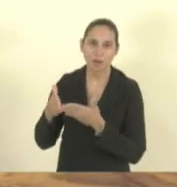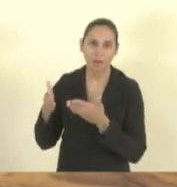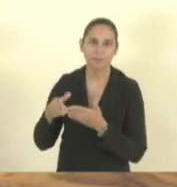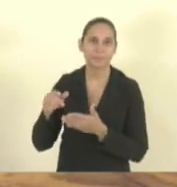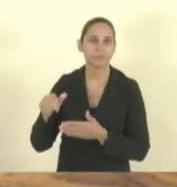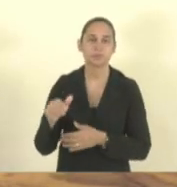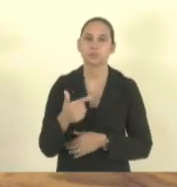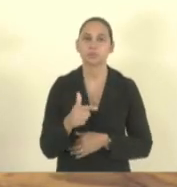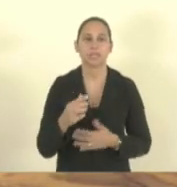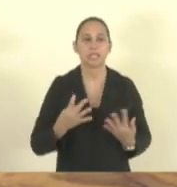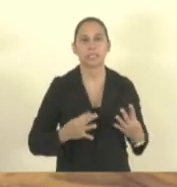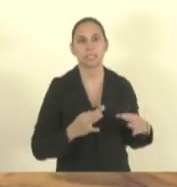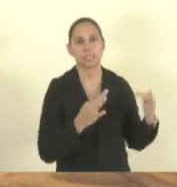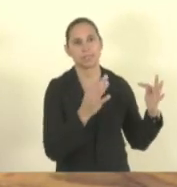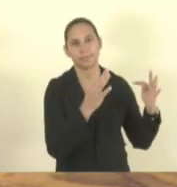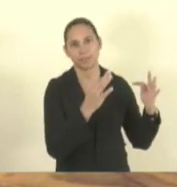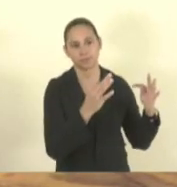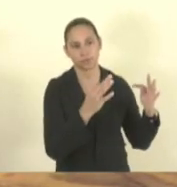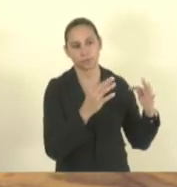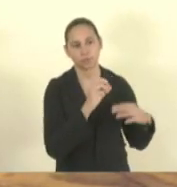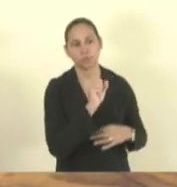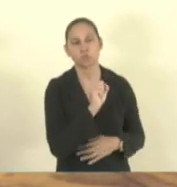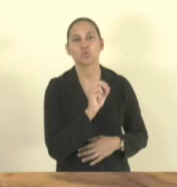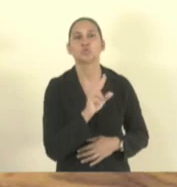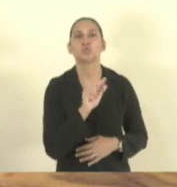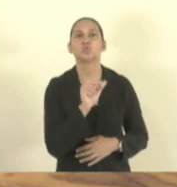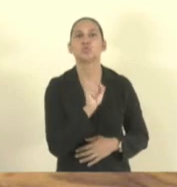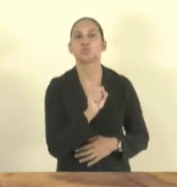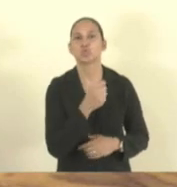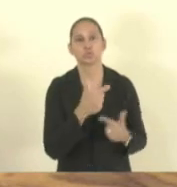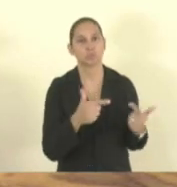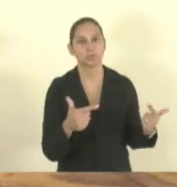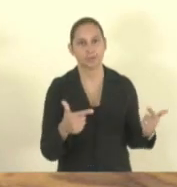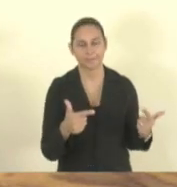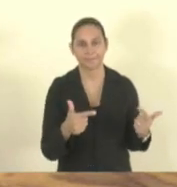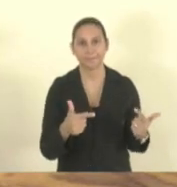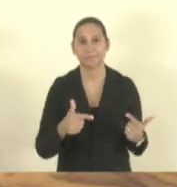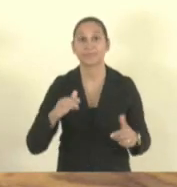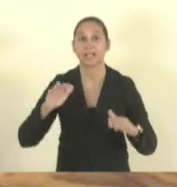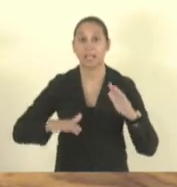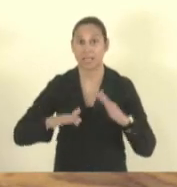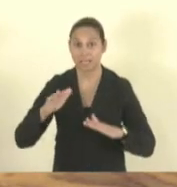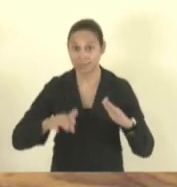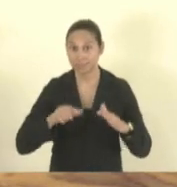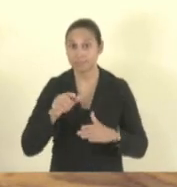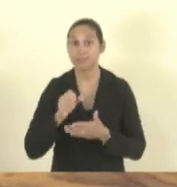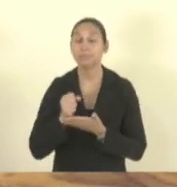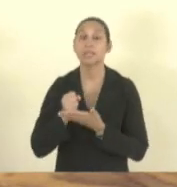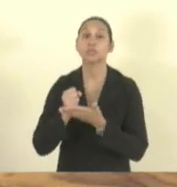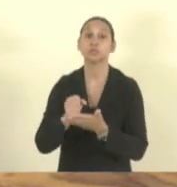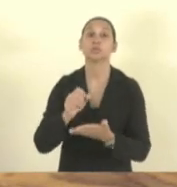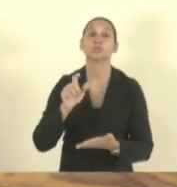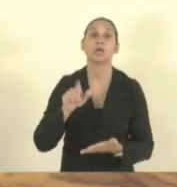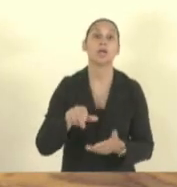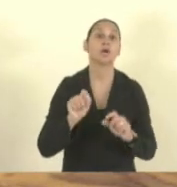SUS e que muitas vezes quem faz o papel do SUS é a mais,